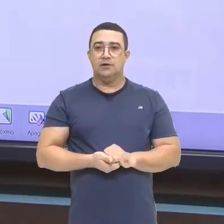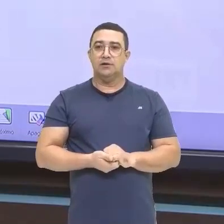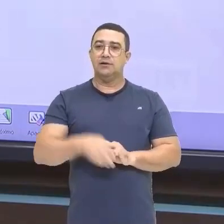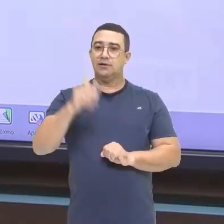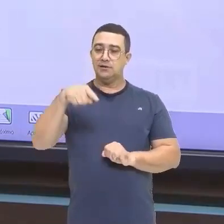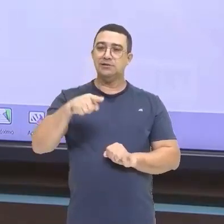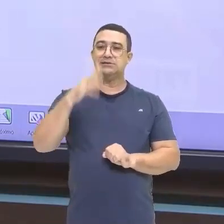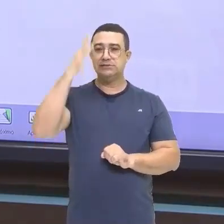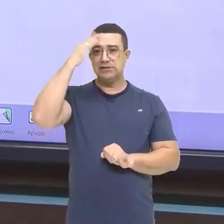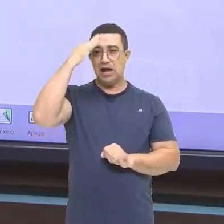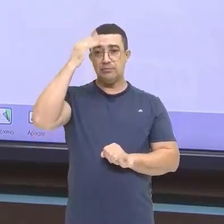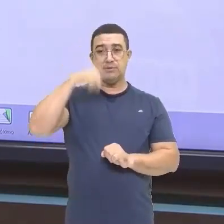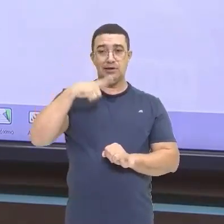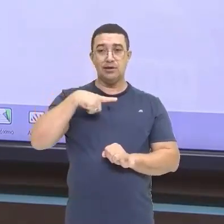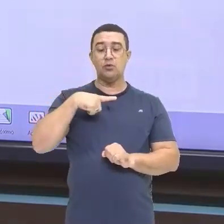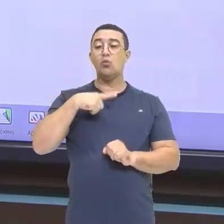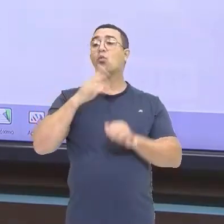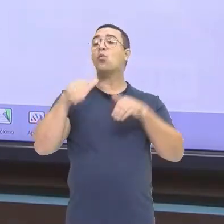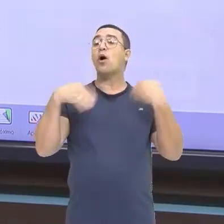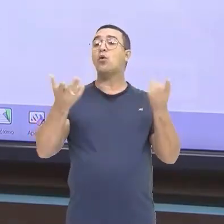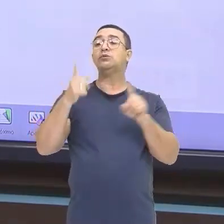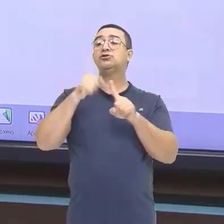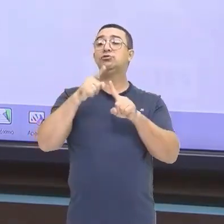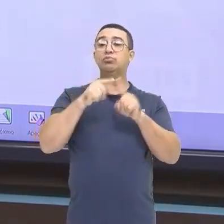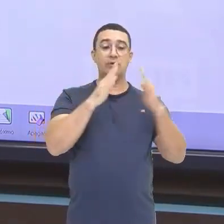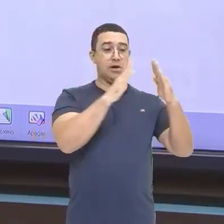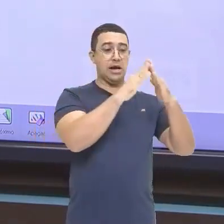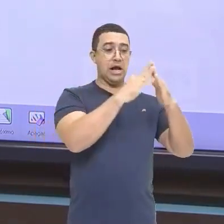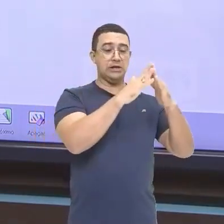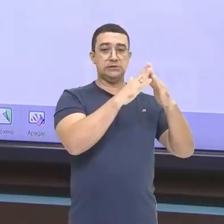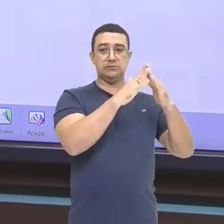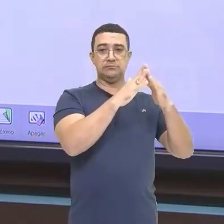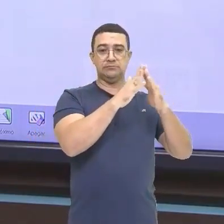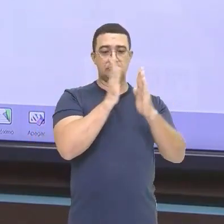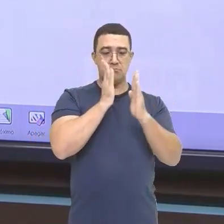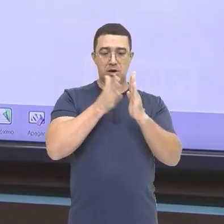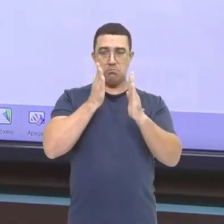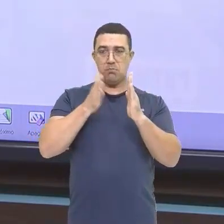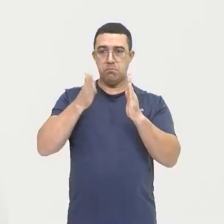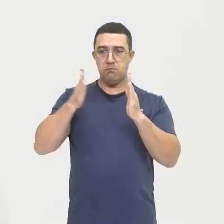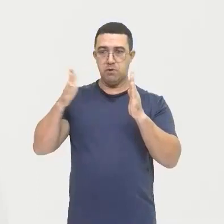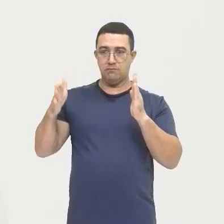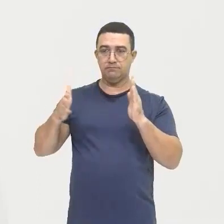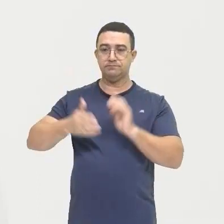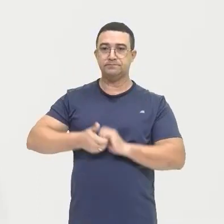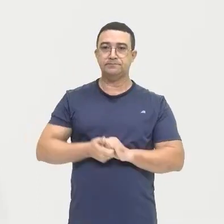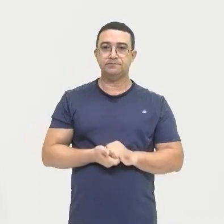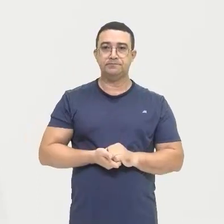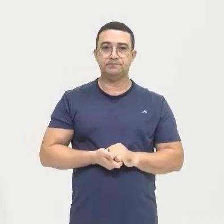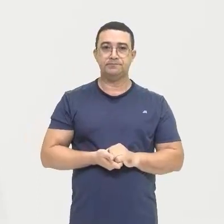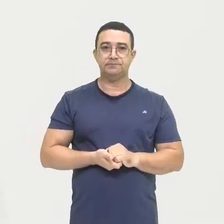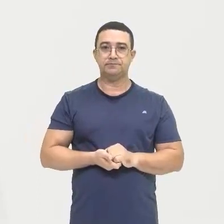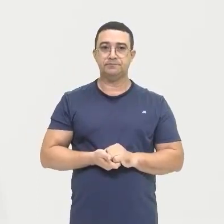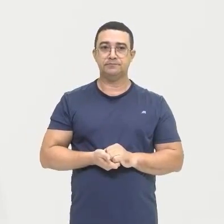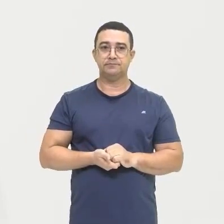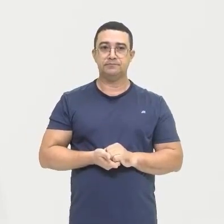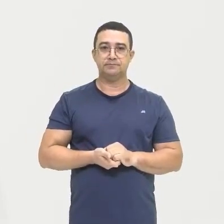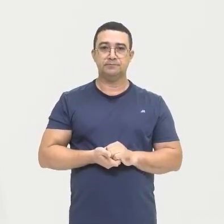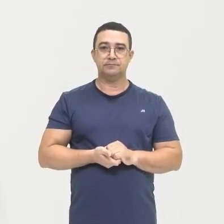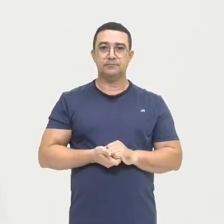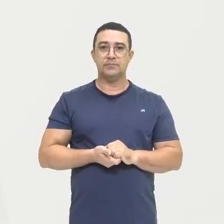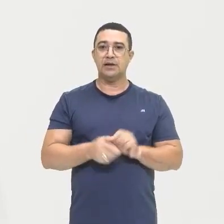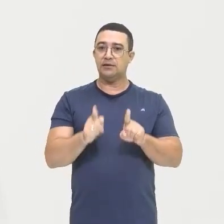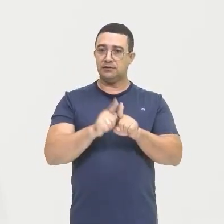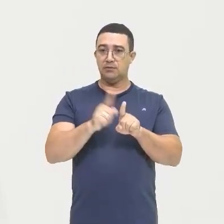estabelecidas As categorias De propriedade De acordo com Esses itens Que nós observamos E aí nós temos O